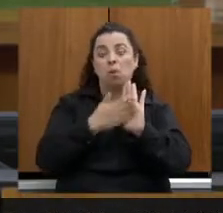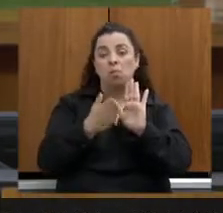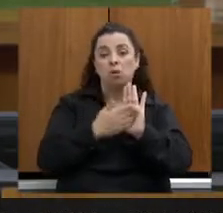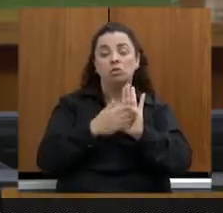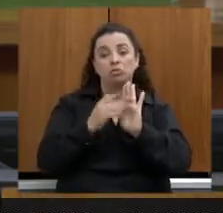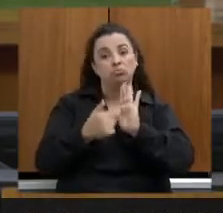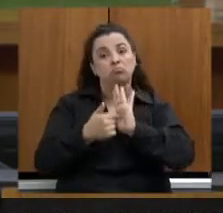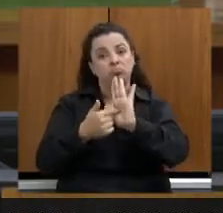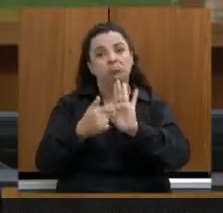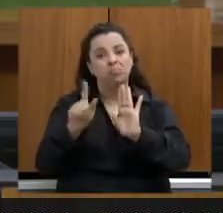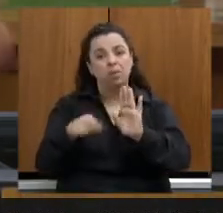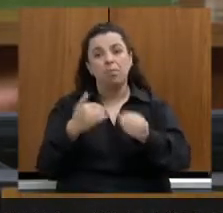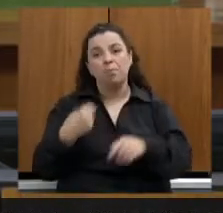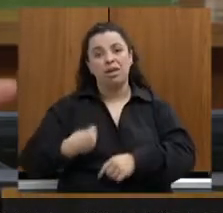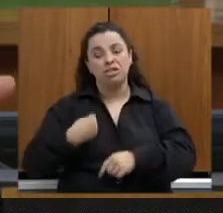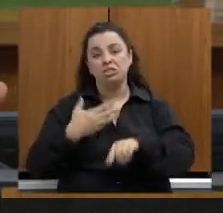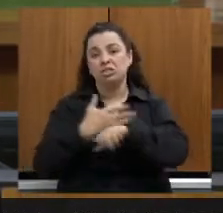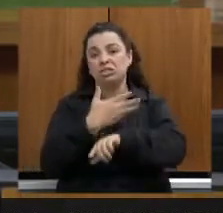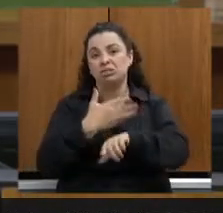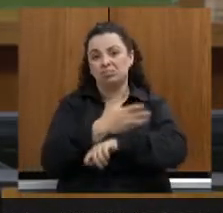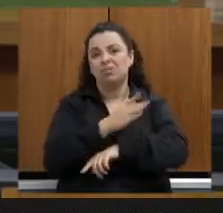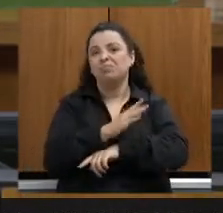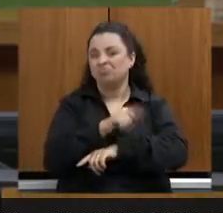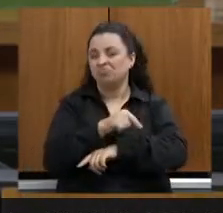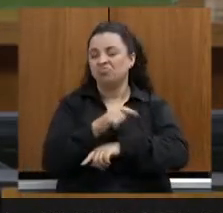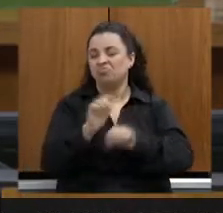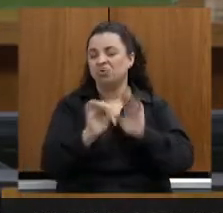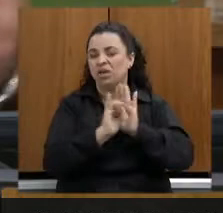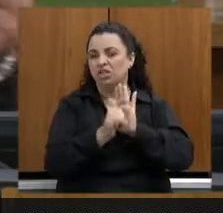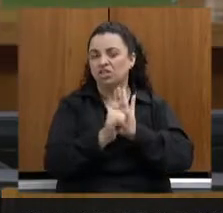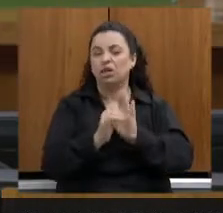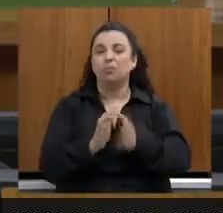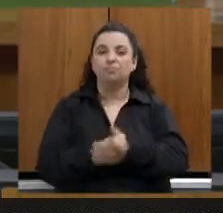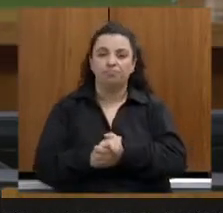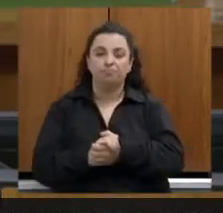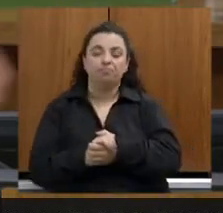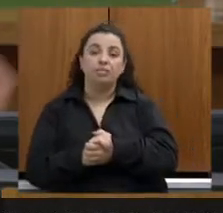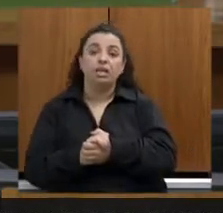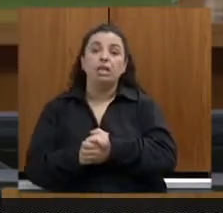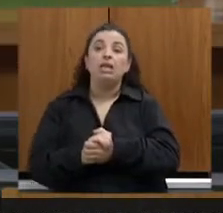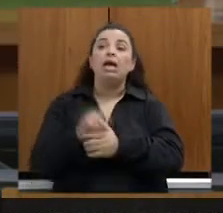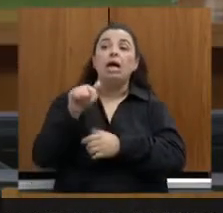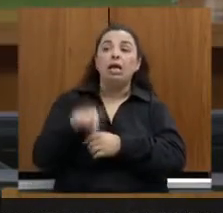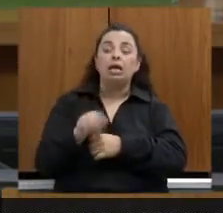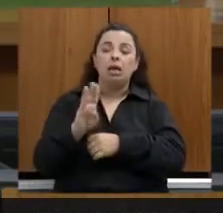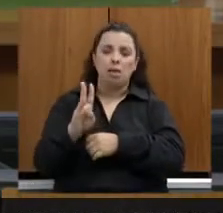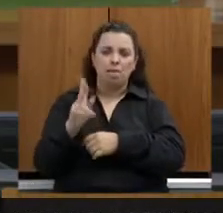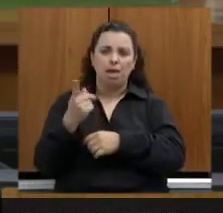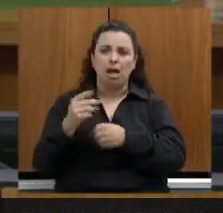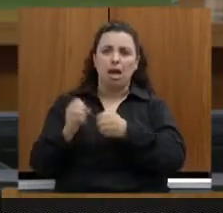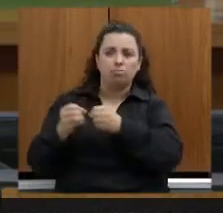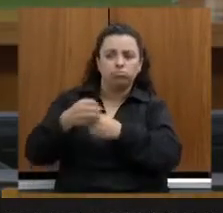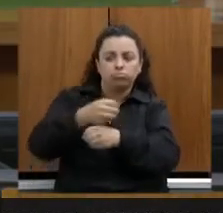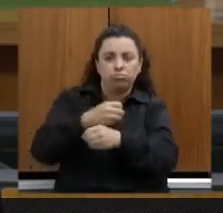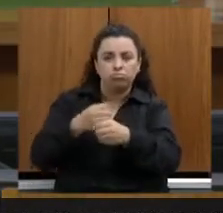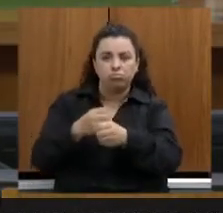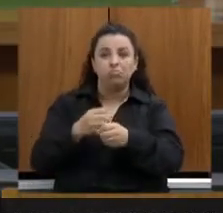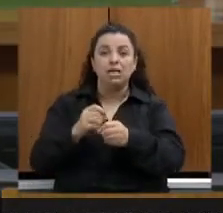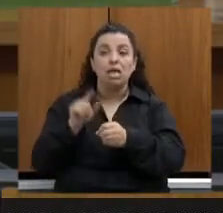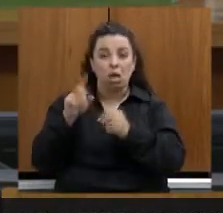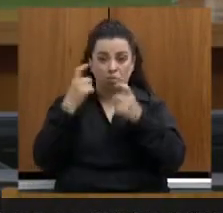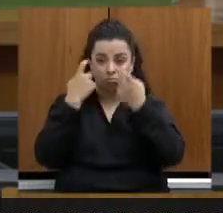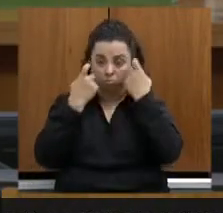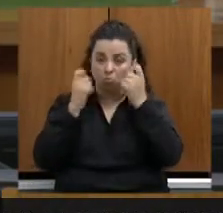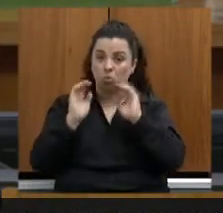região metropolitana, no mês de agosto, isso me preocupa muito, essa interligação da região metropolitana, nós faremos um grande